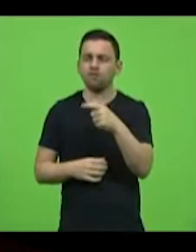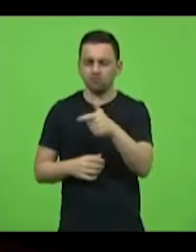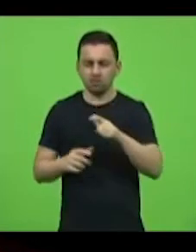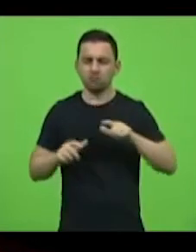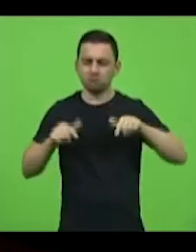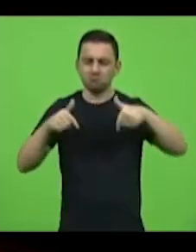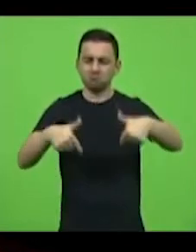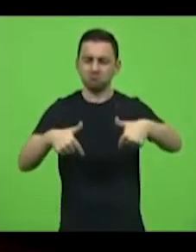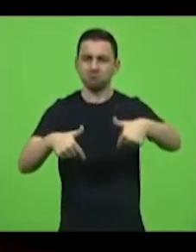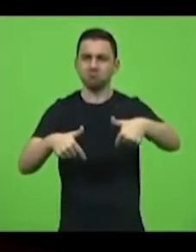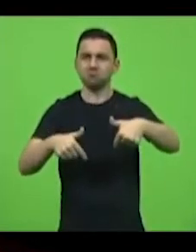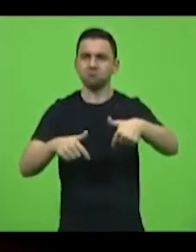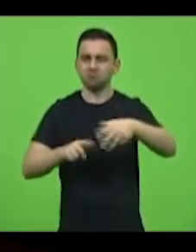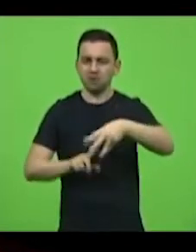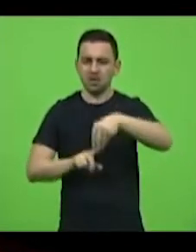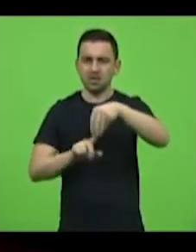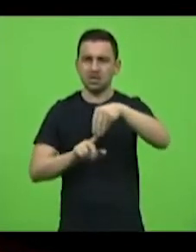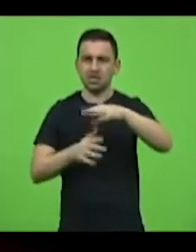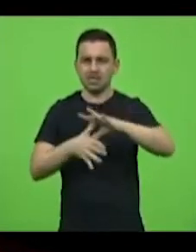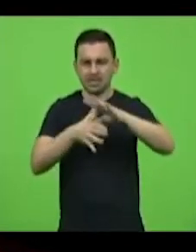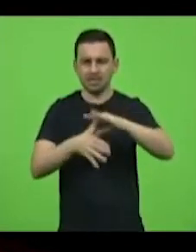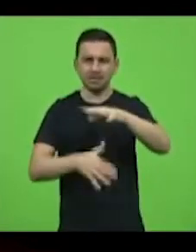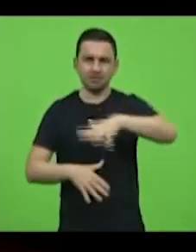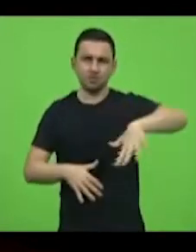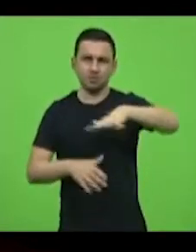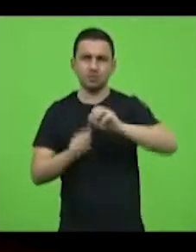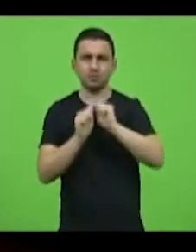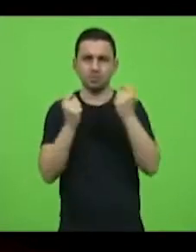que o senhor é, desta Casa e de Santa Catarina.